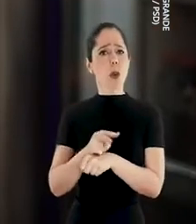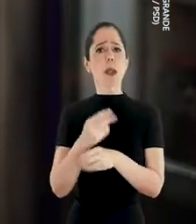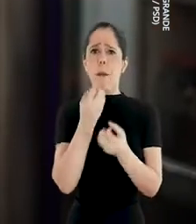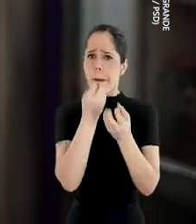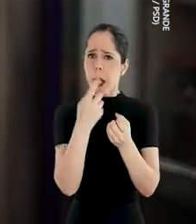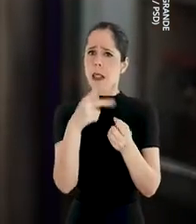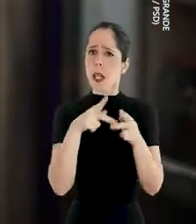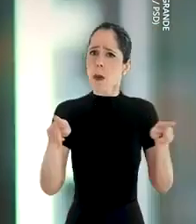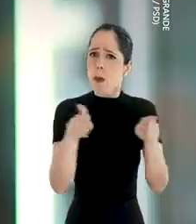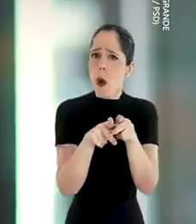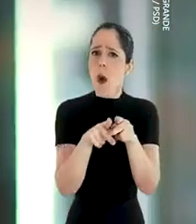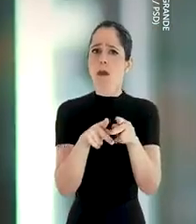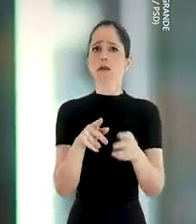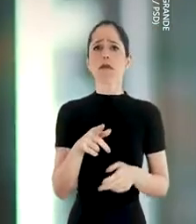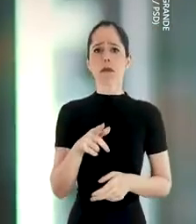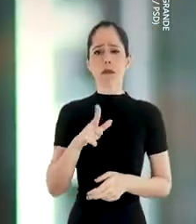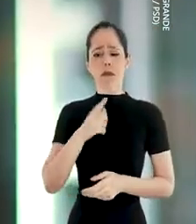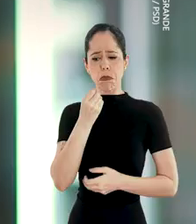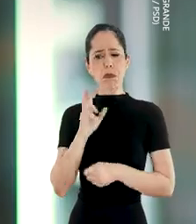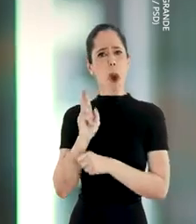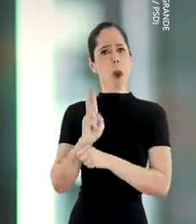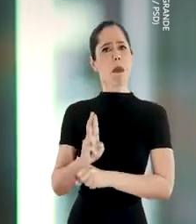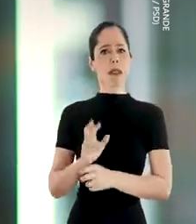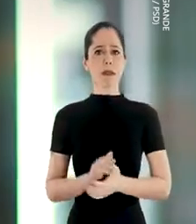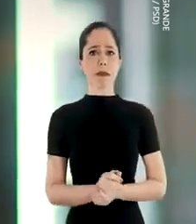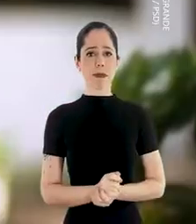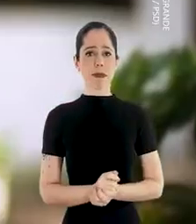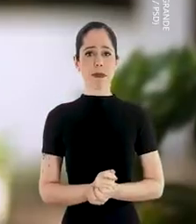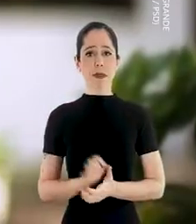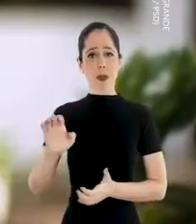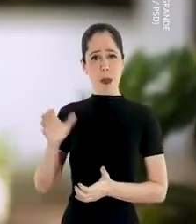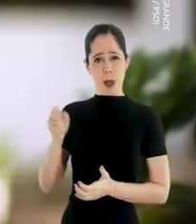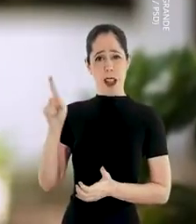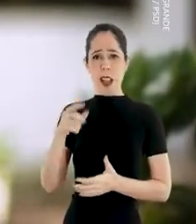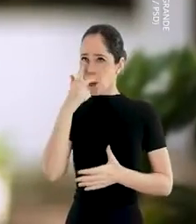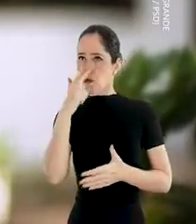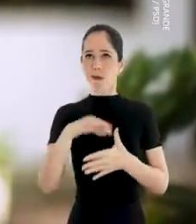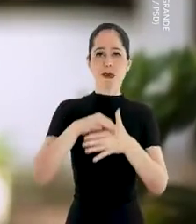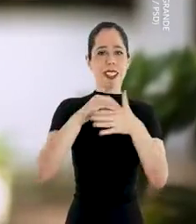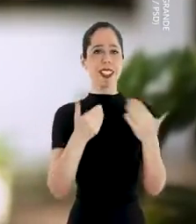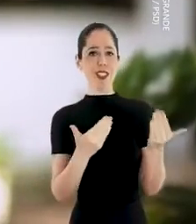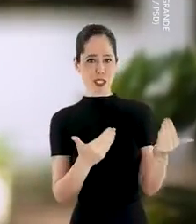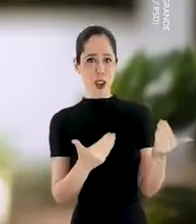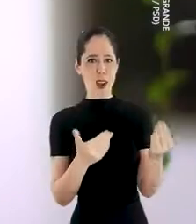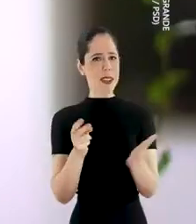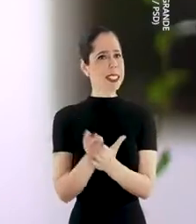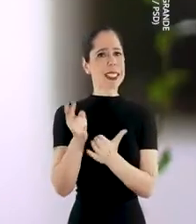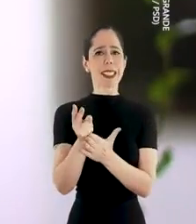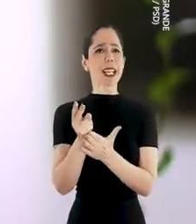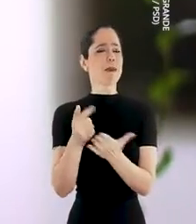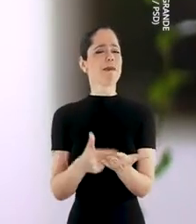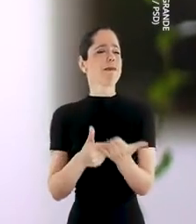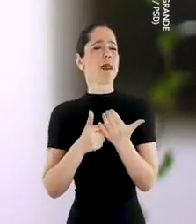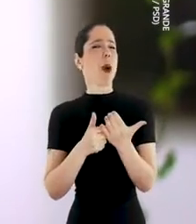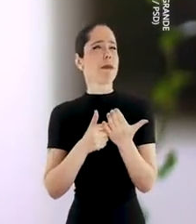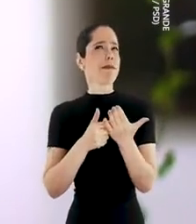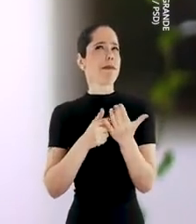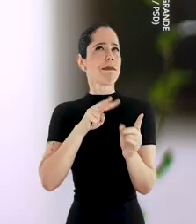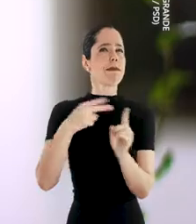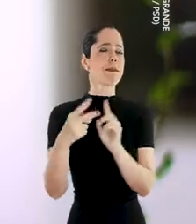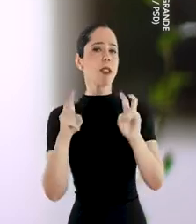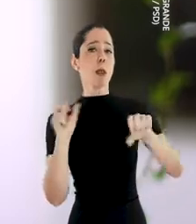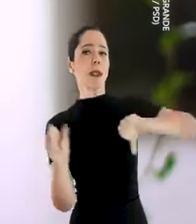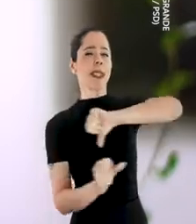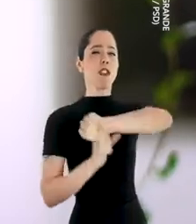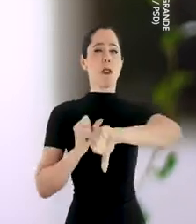cuidou muito bem do povo. Nós estávamos bem representados. O Eduardo, como uma liderança jovem, sempre me traz esse